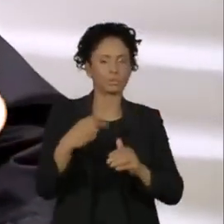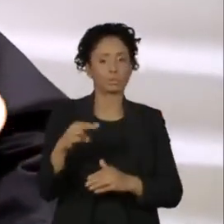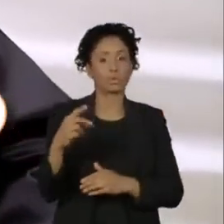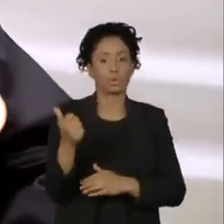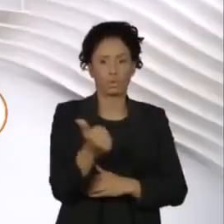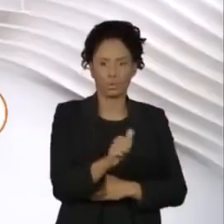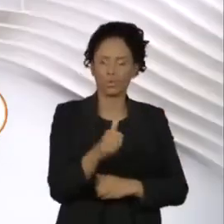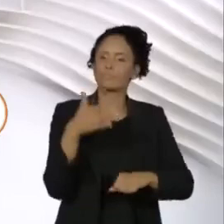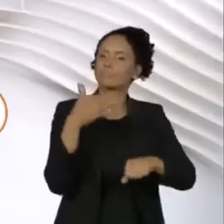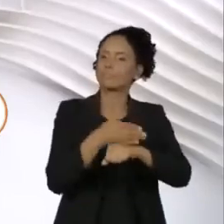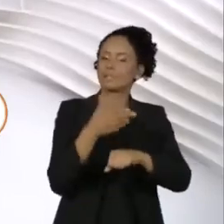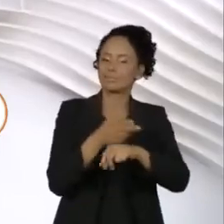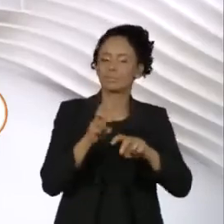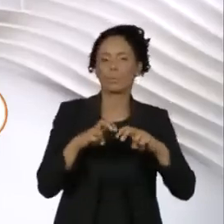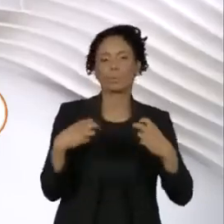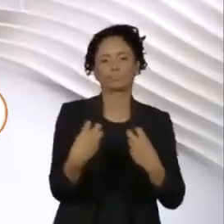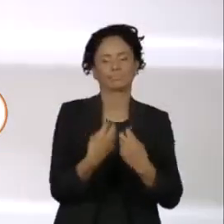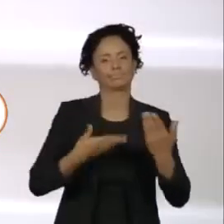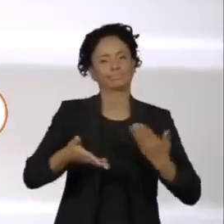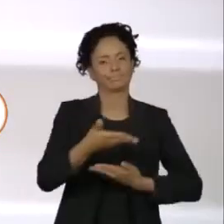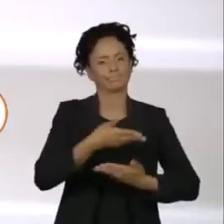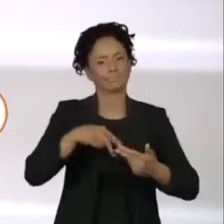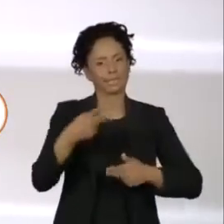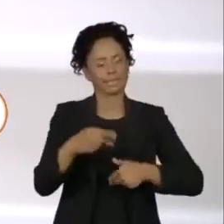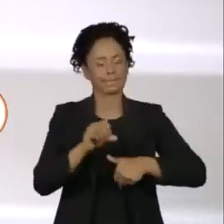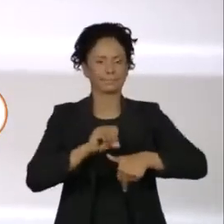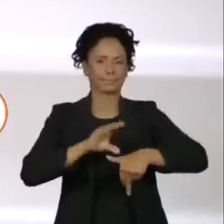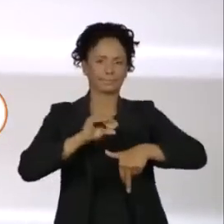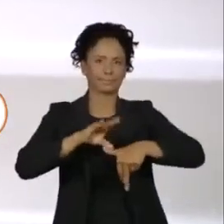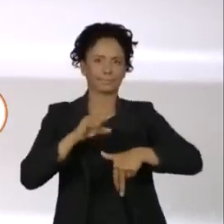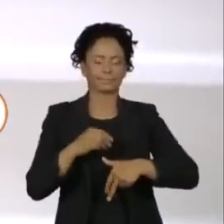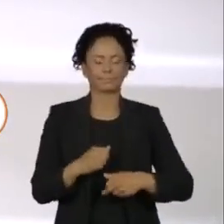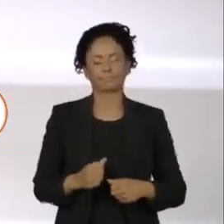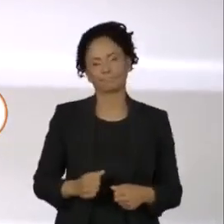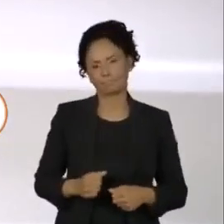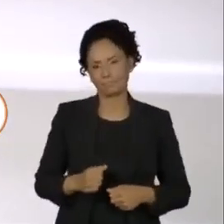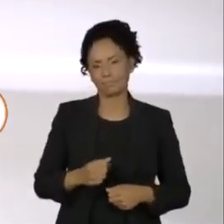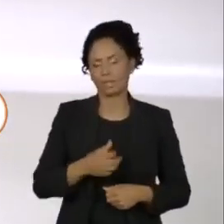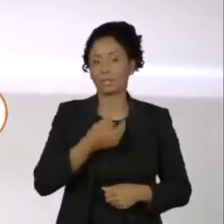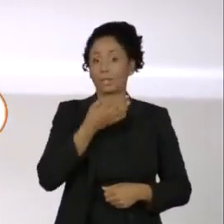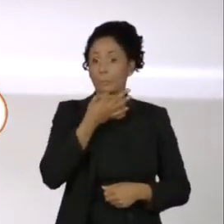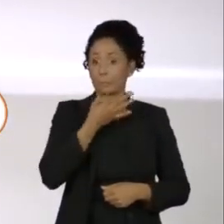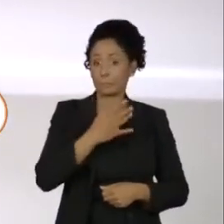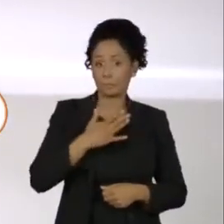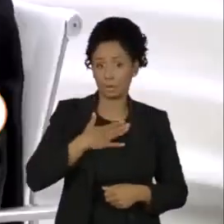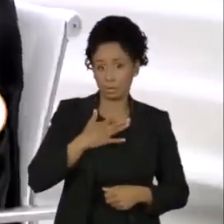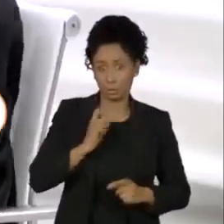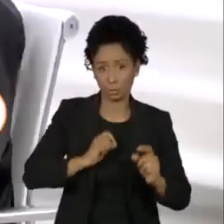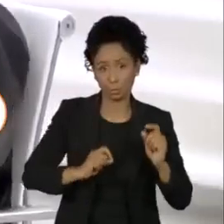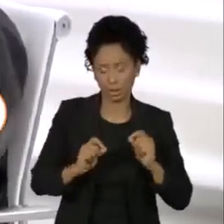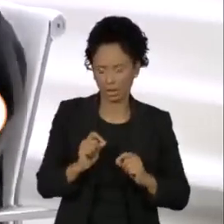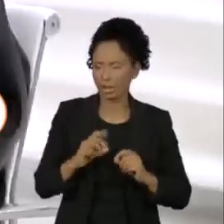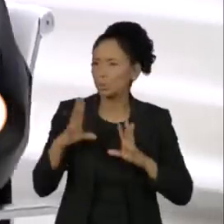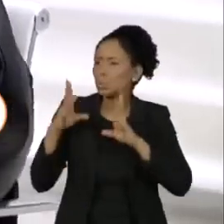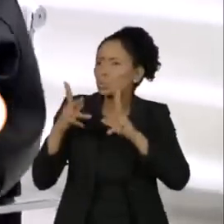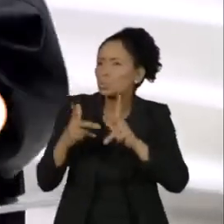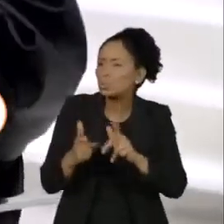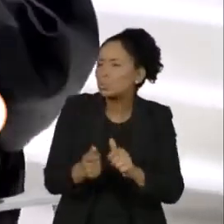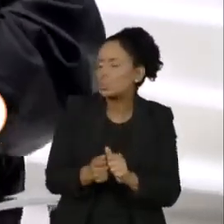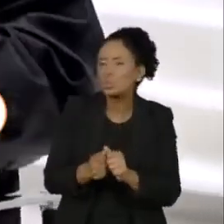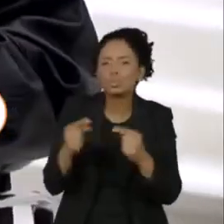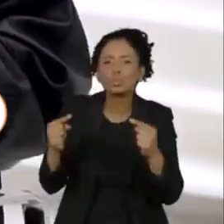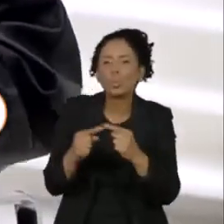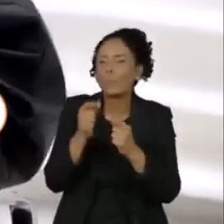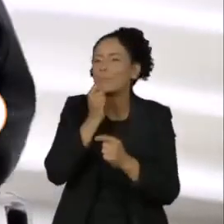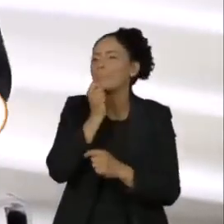participou do Roda Viva na TV Cultura. Eu acho o seguinte, que tudo que é humor, vale. Eu acho que o humor